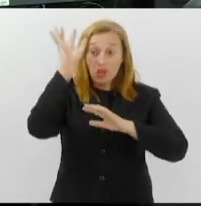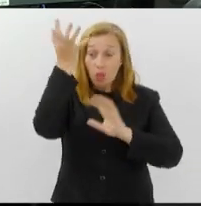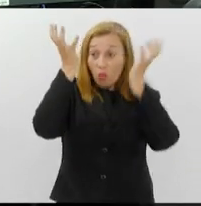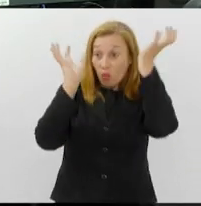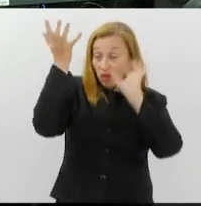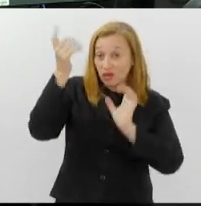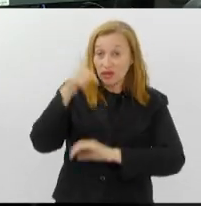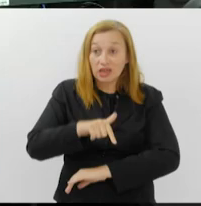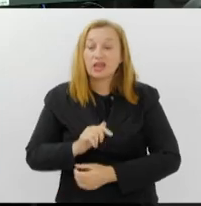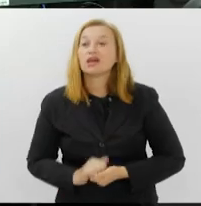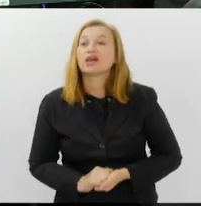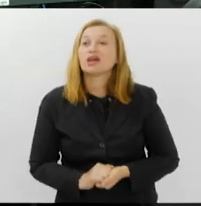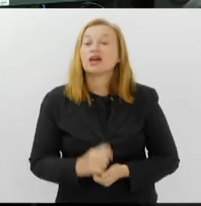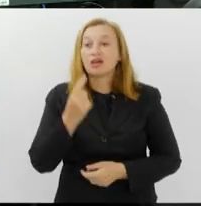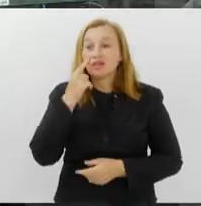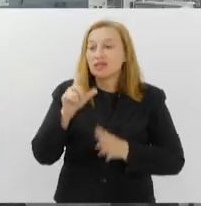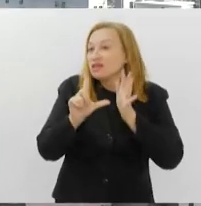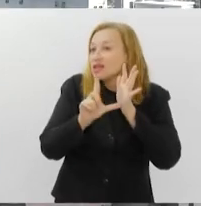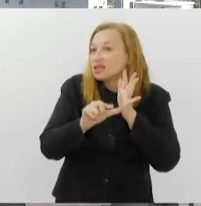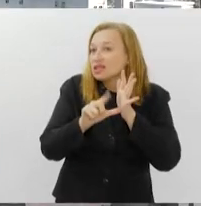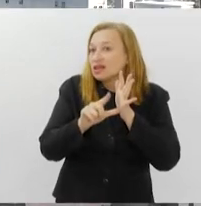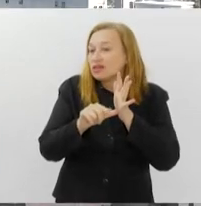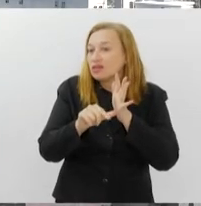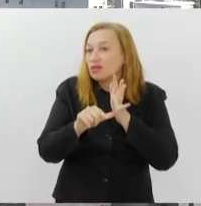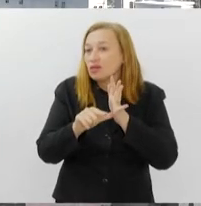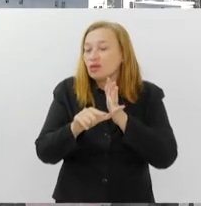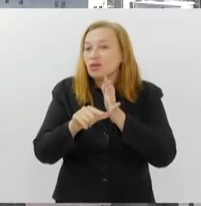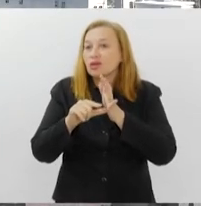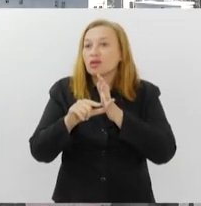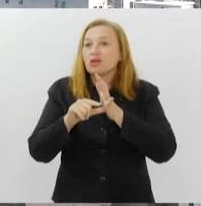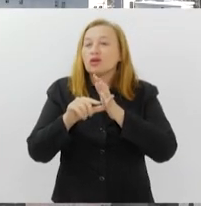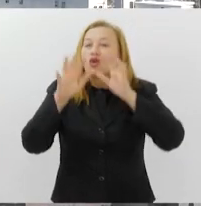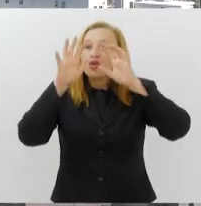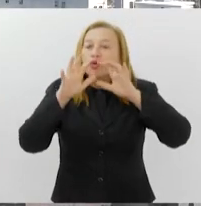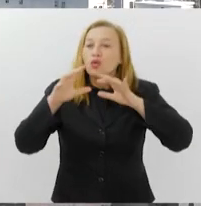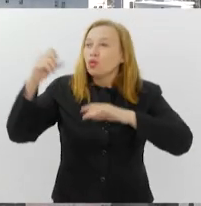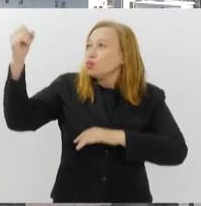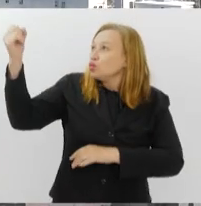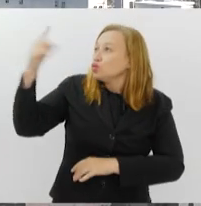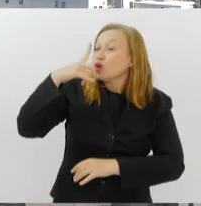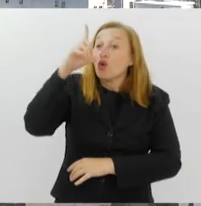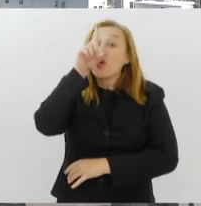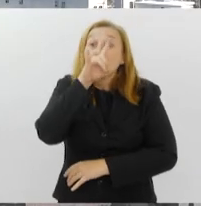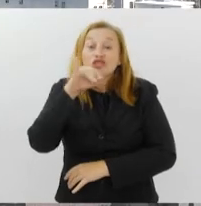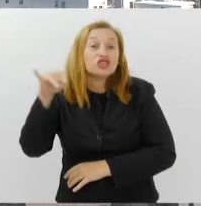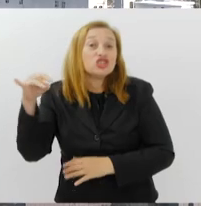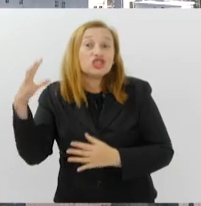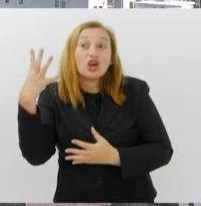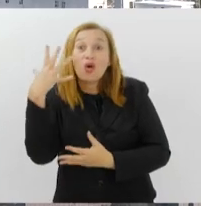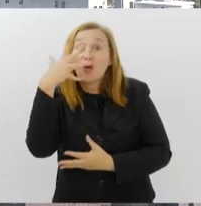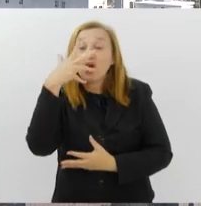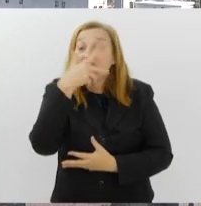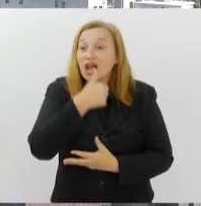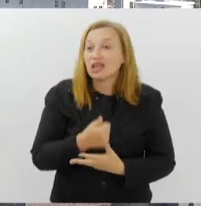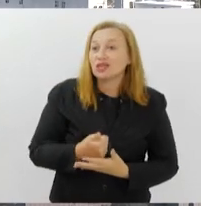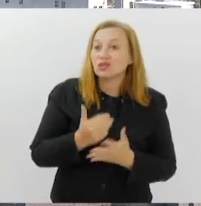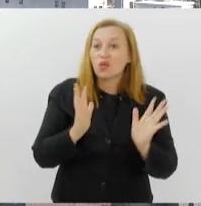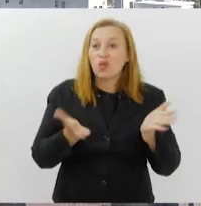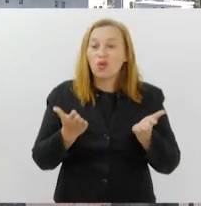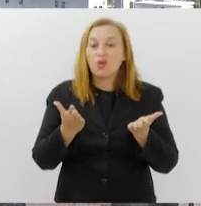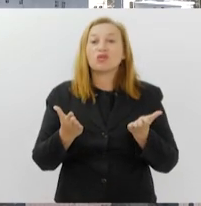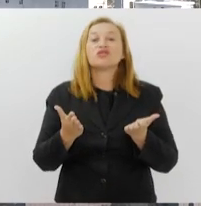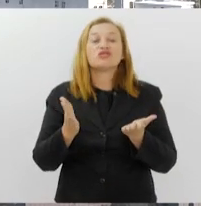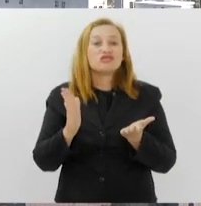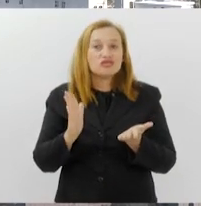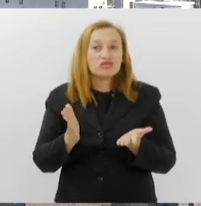vê imagens aí da central do Brasil. O tempo amanheceu com sol, bonito dia hoje. Semana começou com sol, já